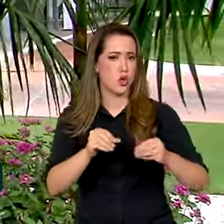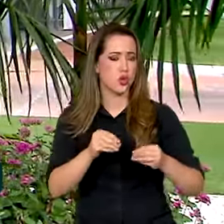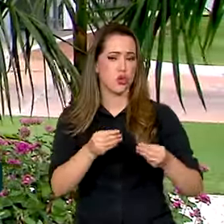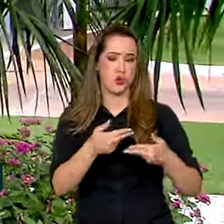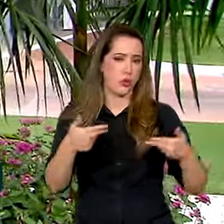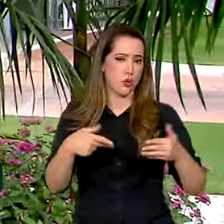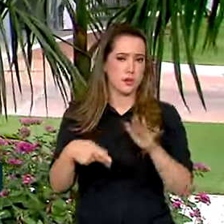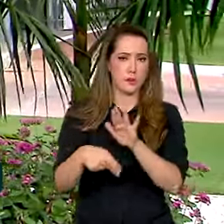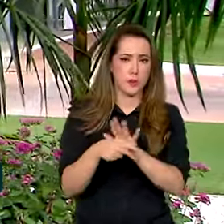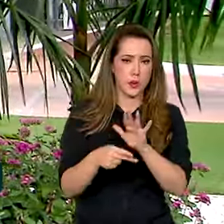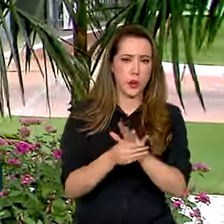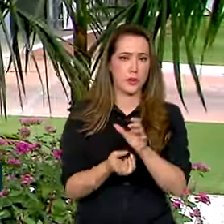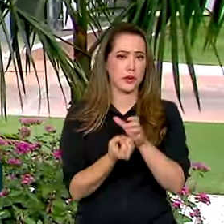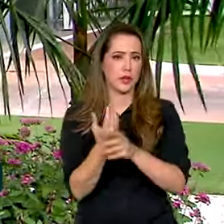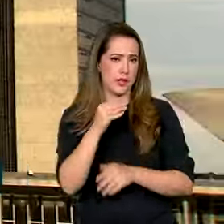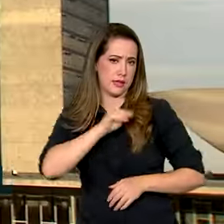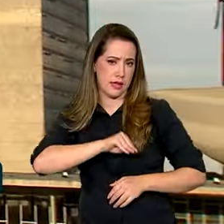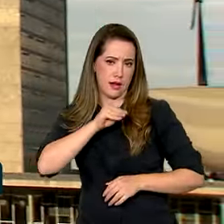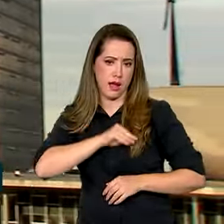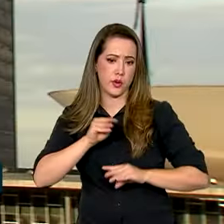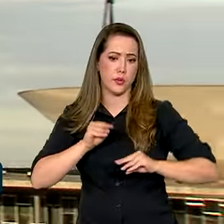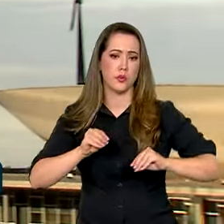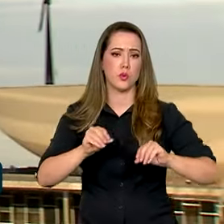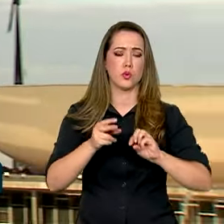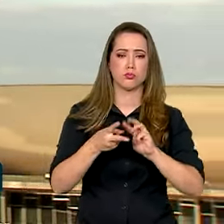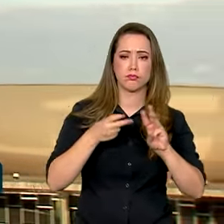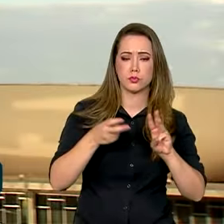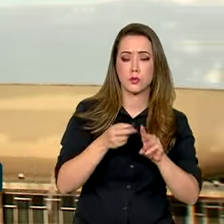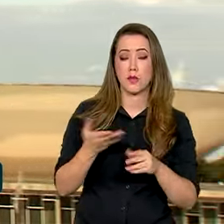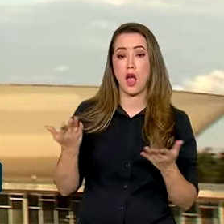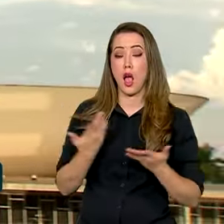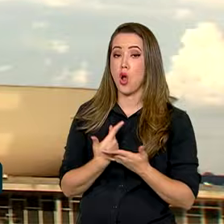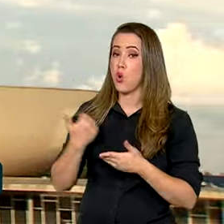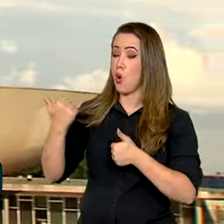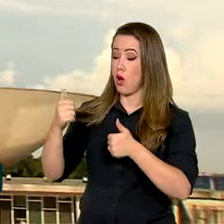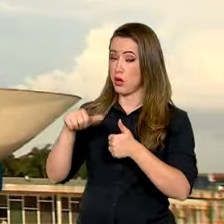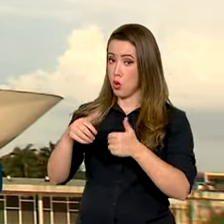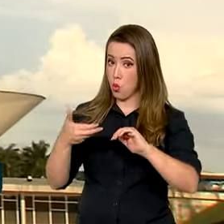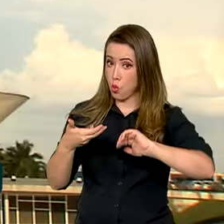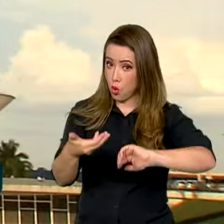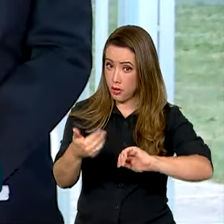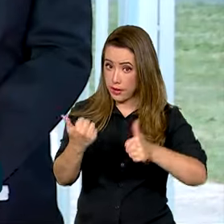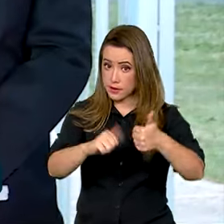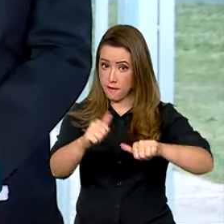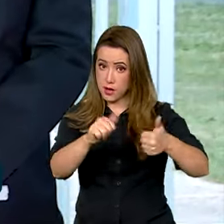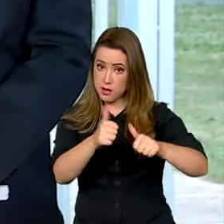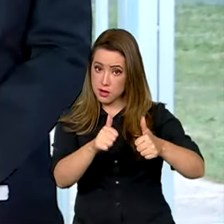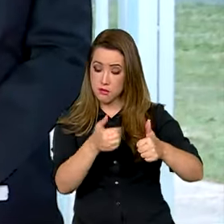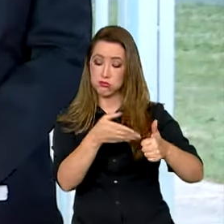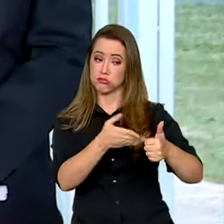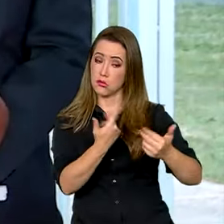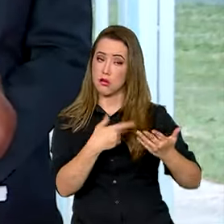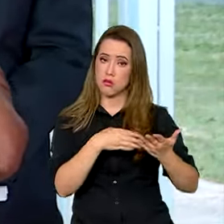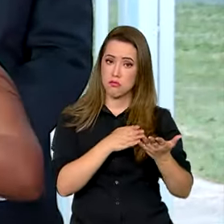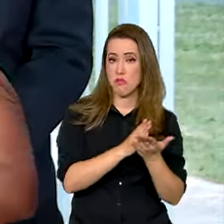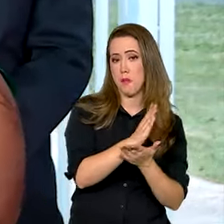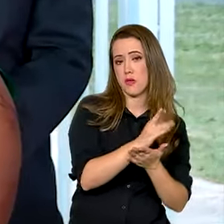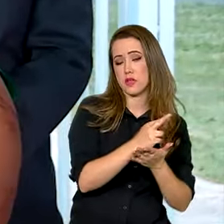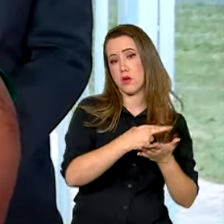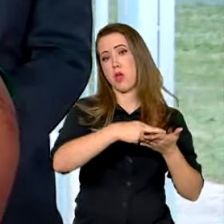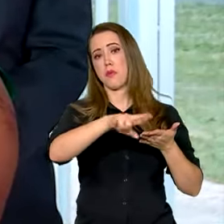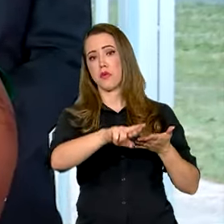vetos feitos pelo presidente Lula seguem agora para análise do Congresso Nacional. Vamos trabalhar, obviamente,